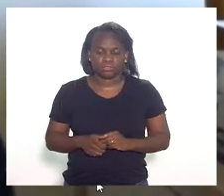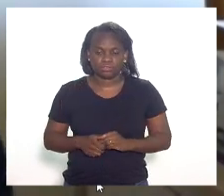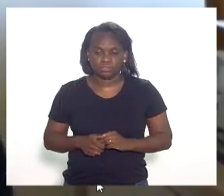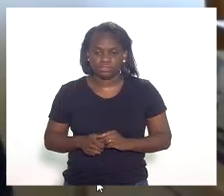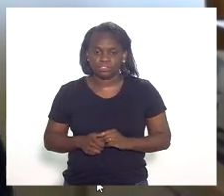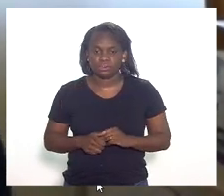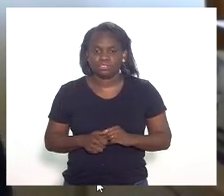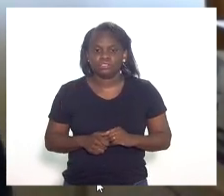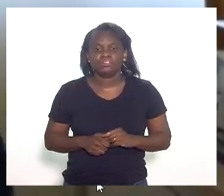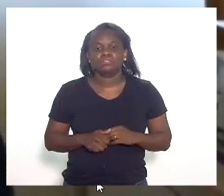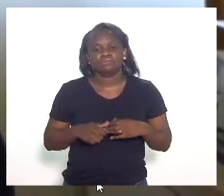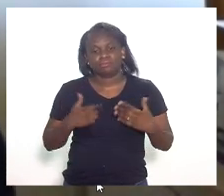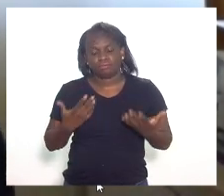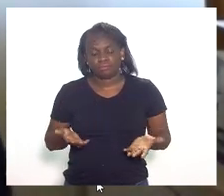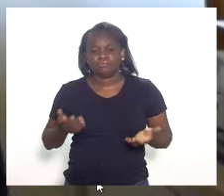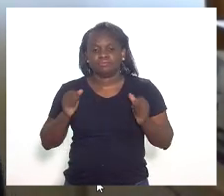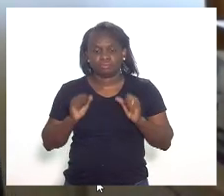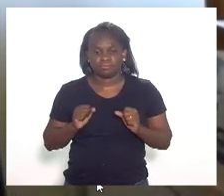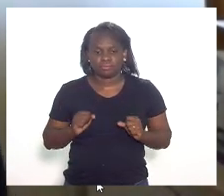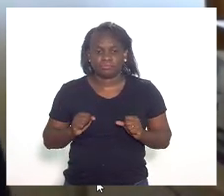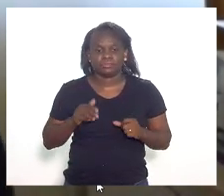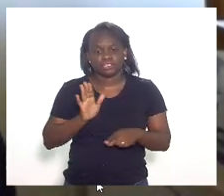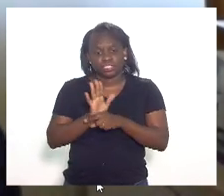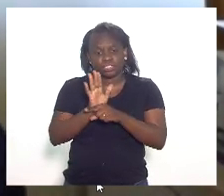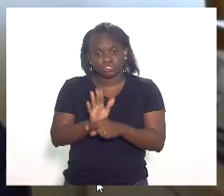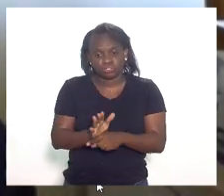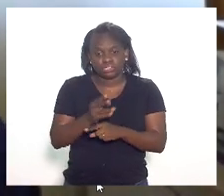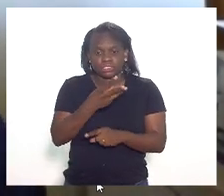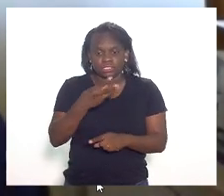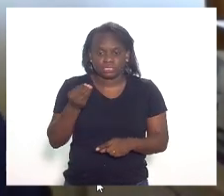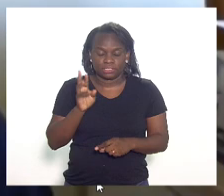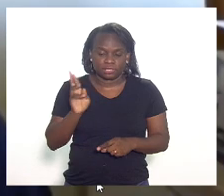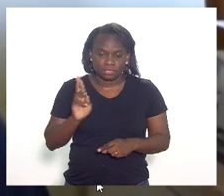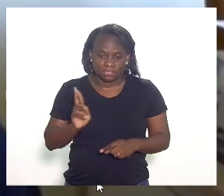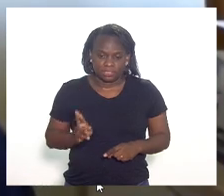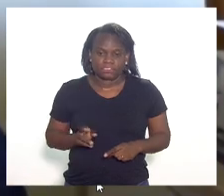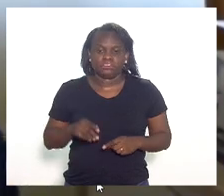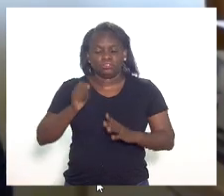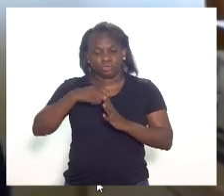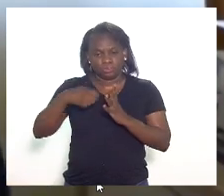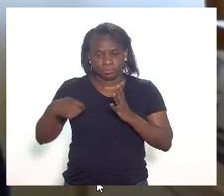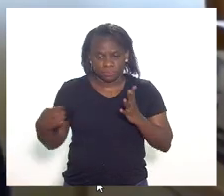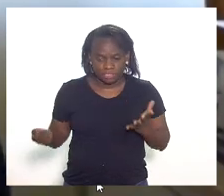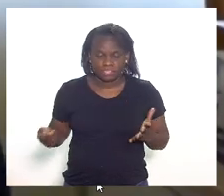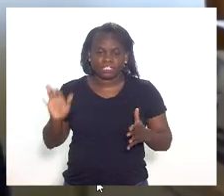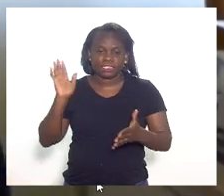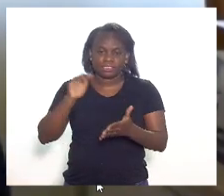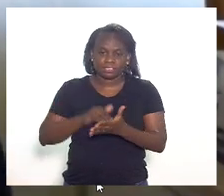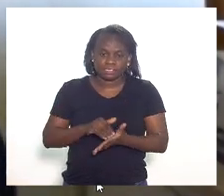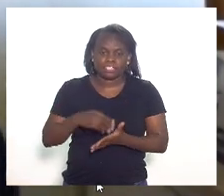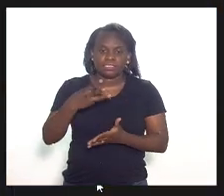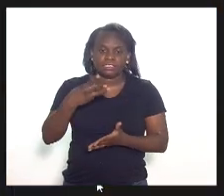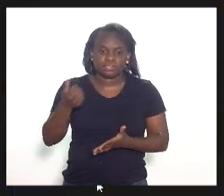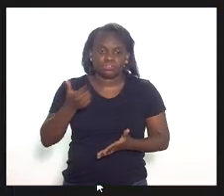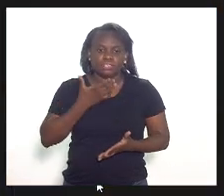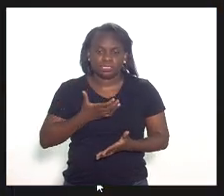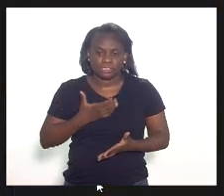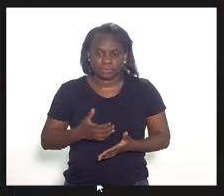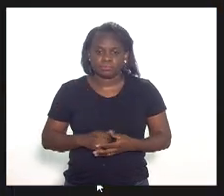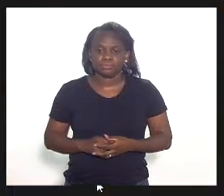O que poderia ser uma ajuda de R$,00 por mês até 31 de dezembro.